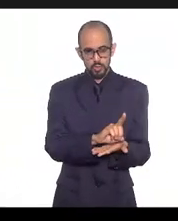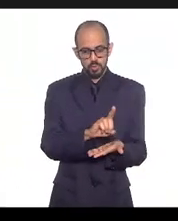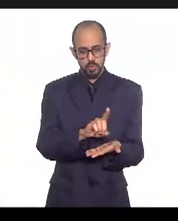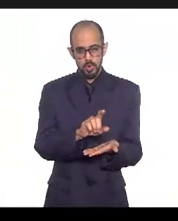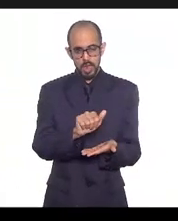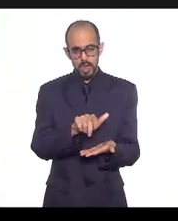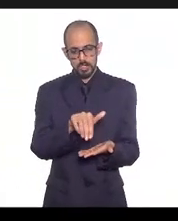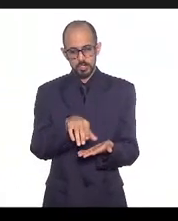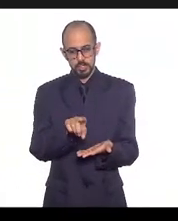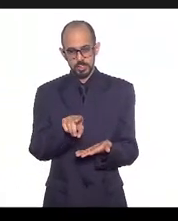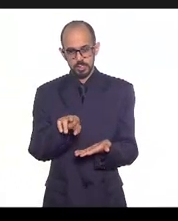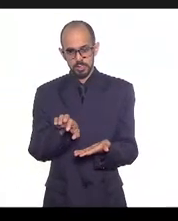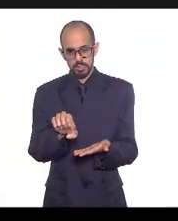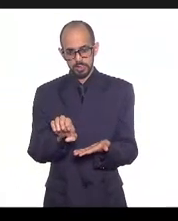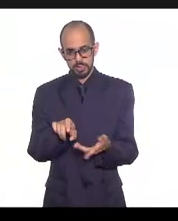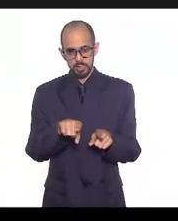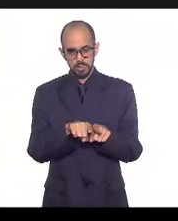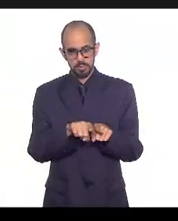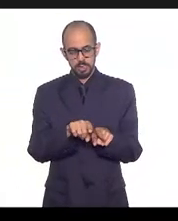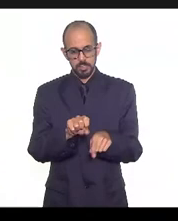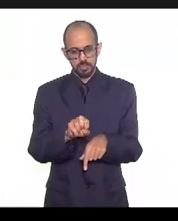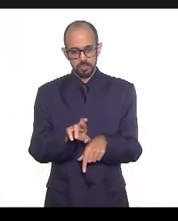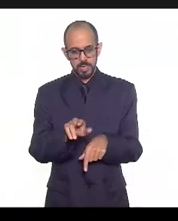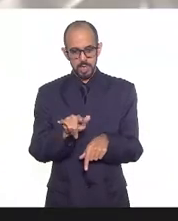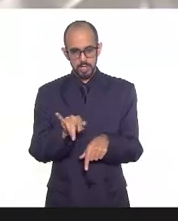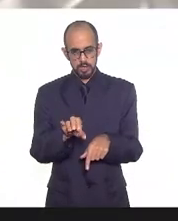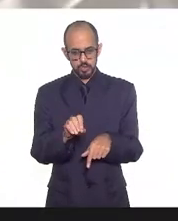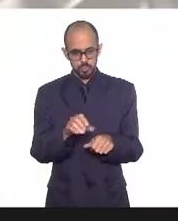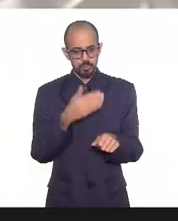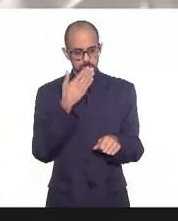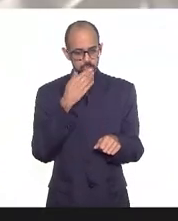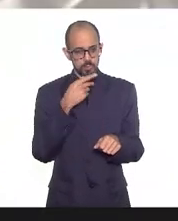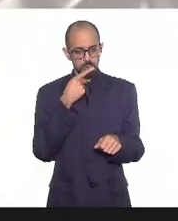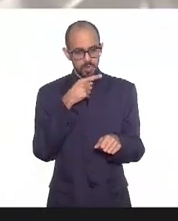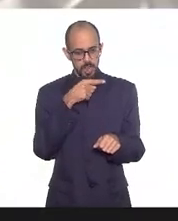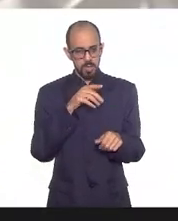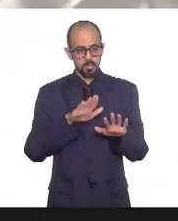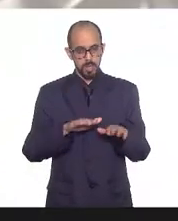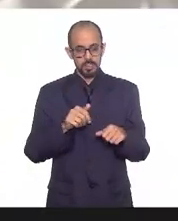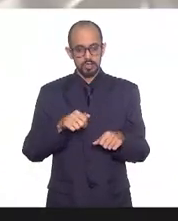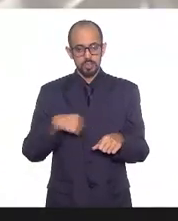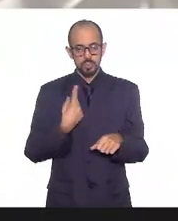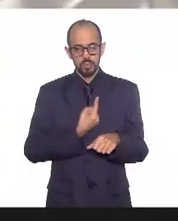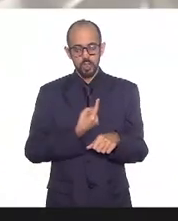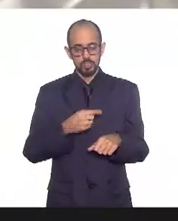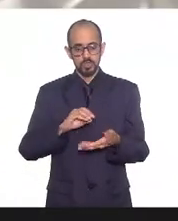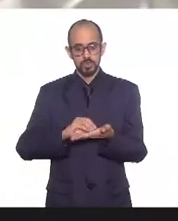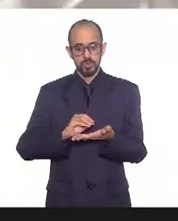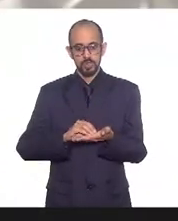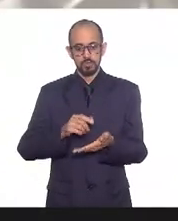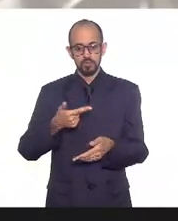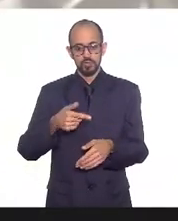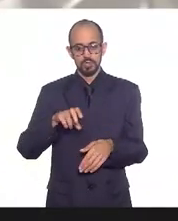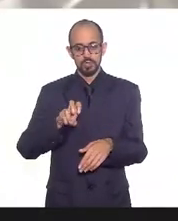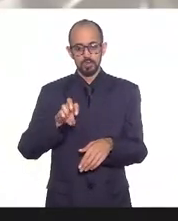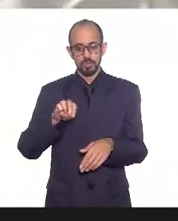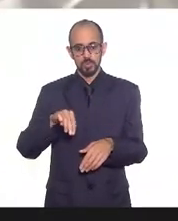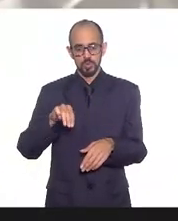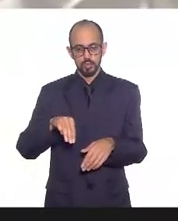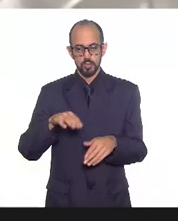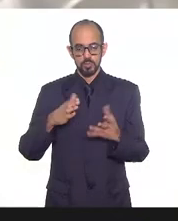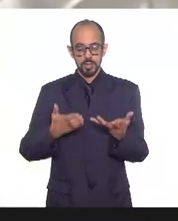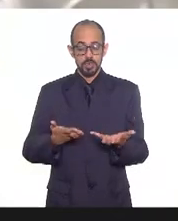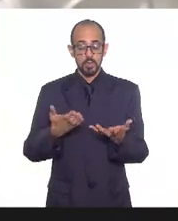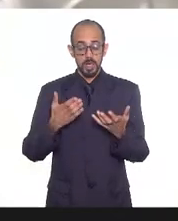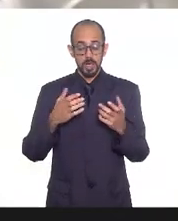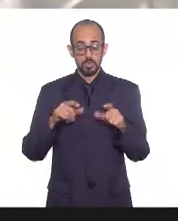conceder só vou pedir para ser objetivo porque a gente está a 25 minutos do término e eu quero ouvir o CREMER de o